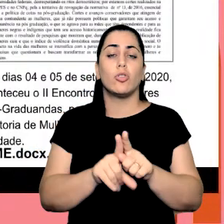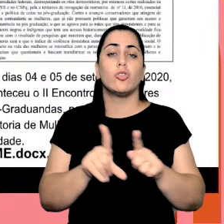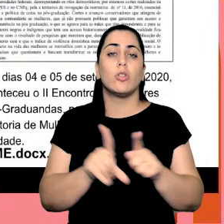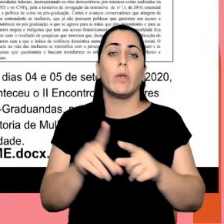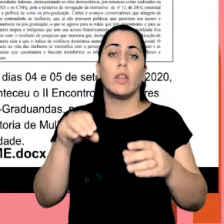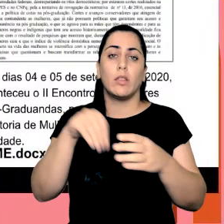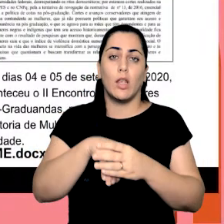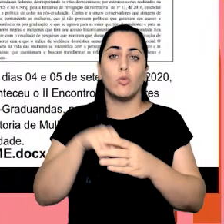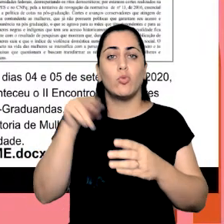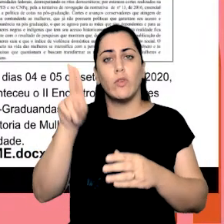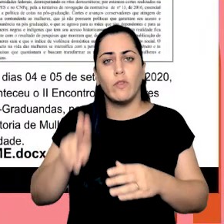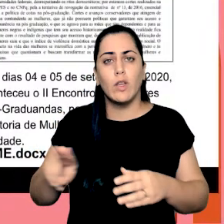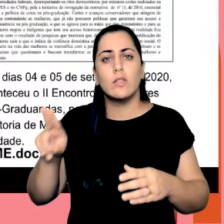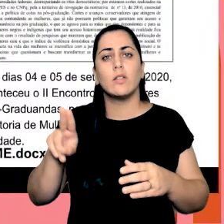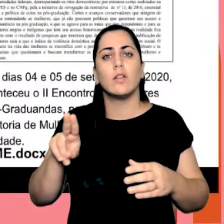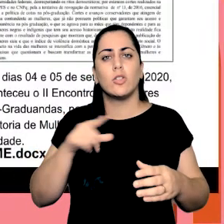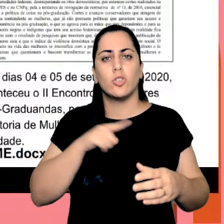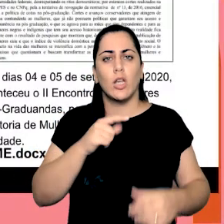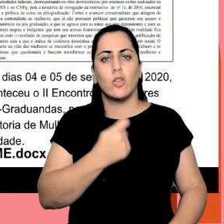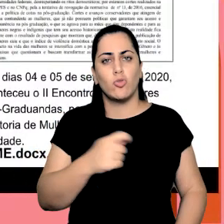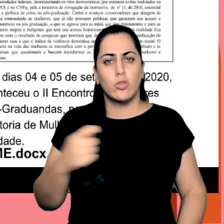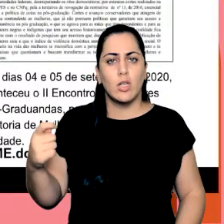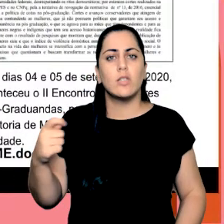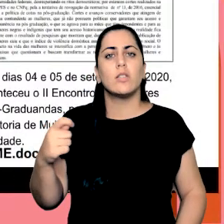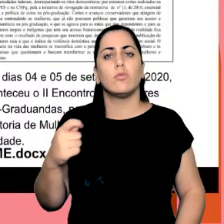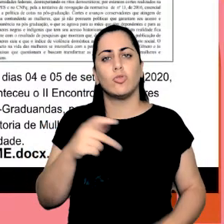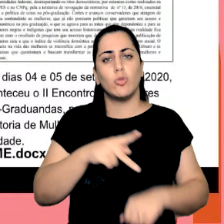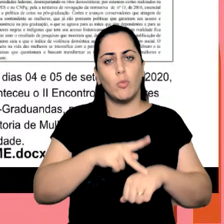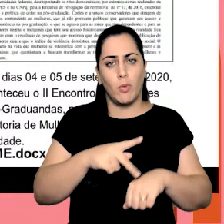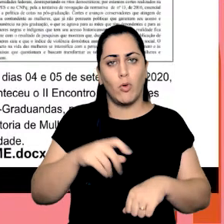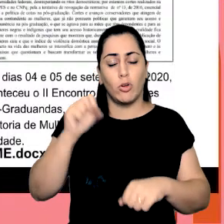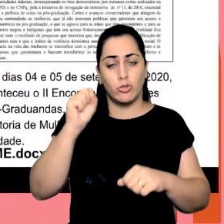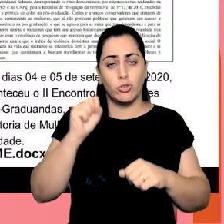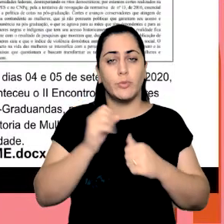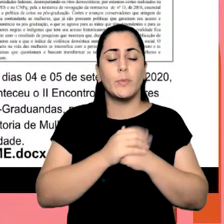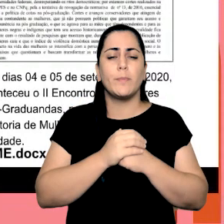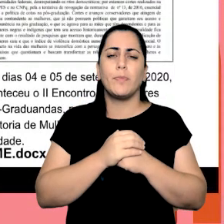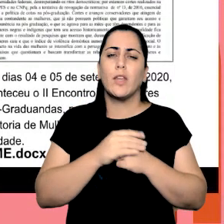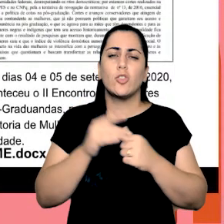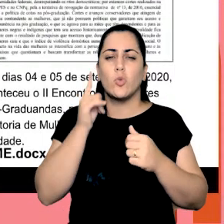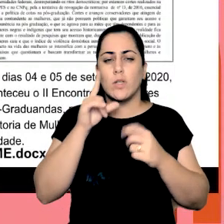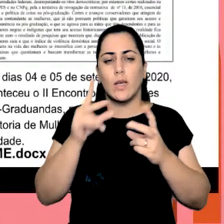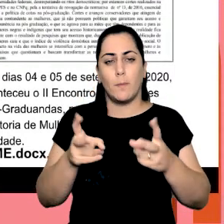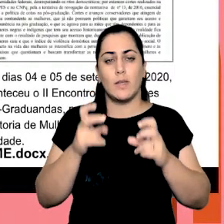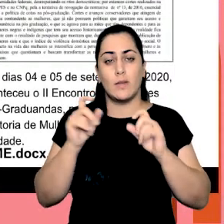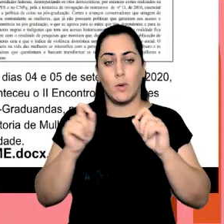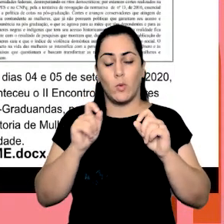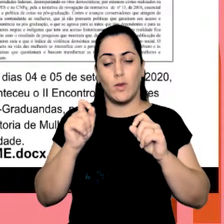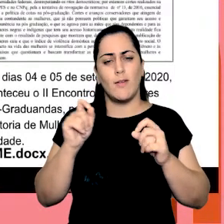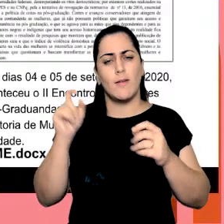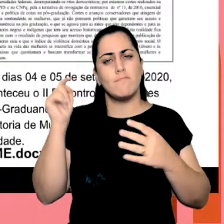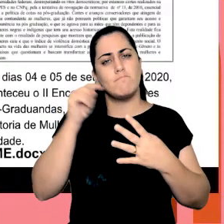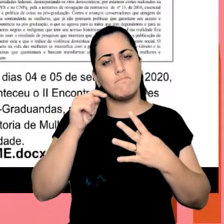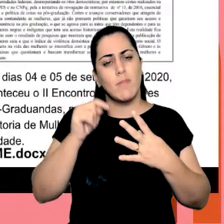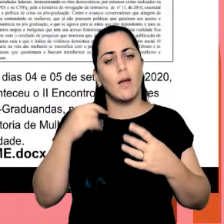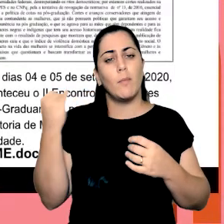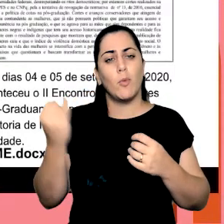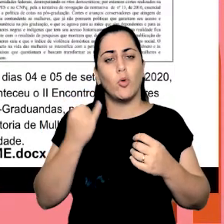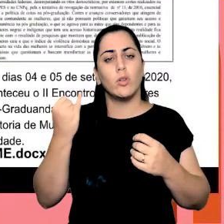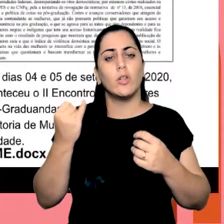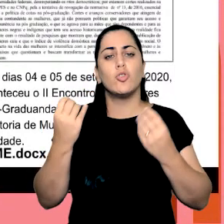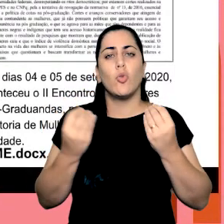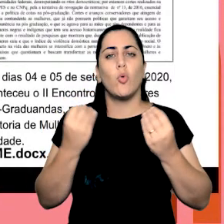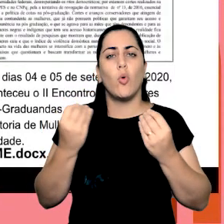nas universidades onde a gente tem associações de pós-graduandos e o que que a gente pode notar eu trago aqui pontos importantíssimos do